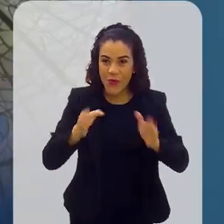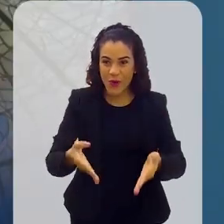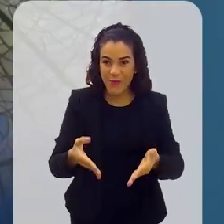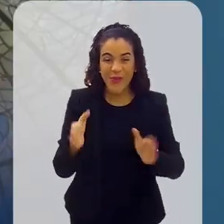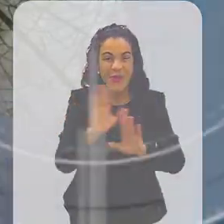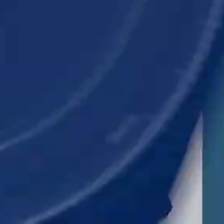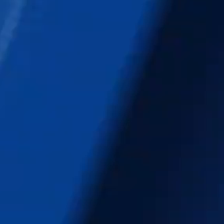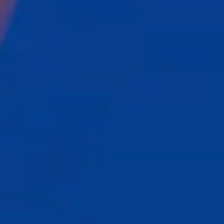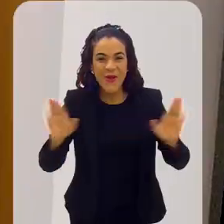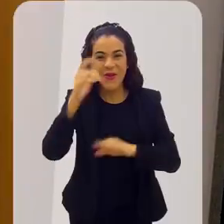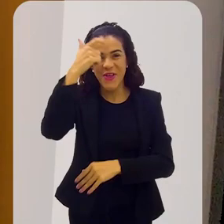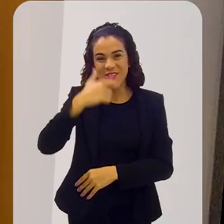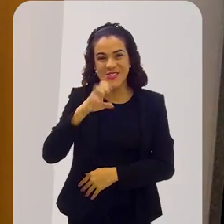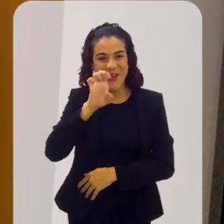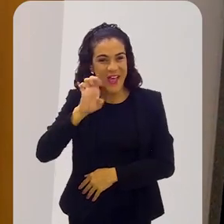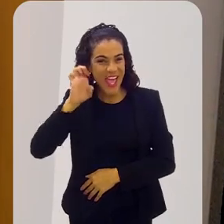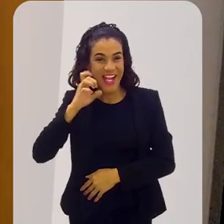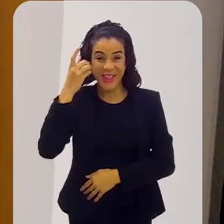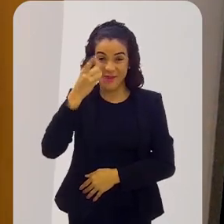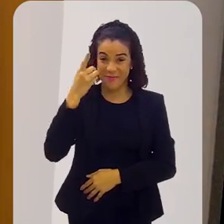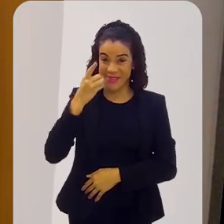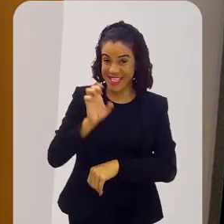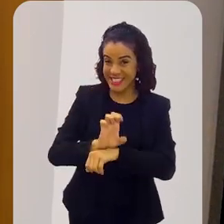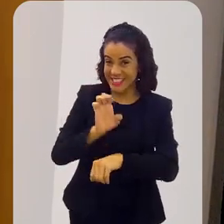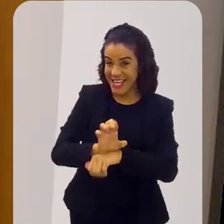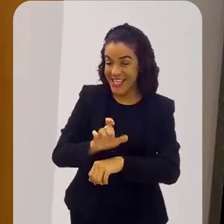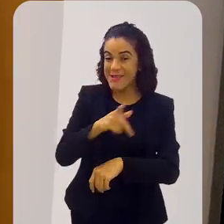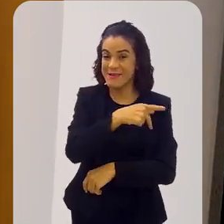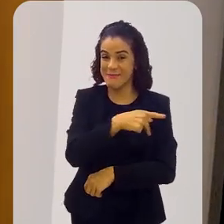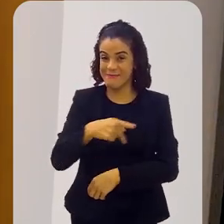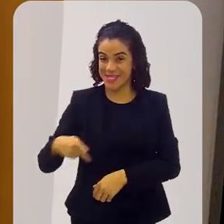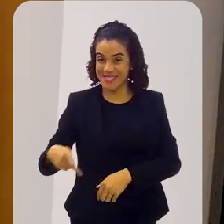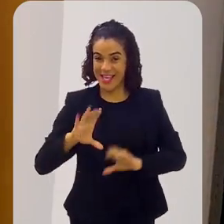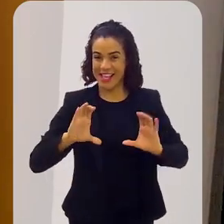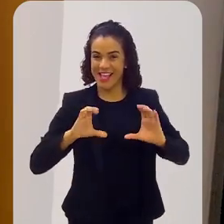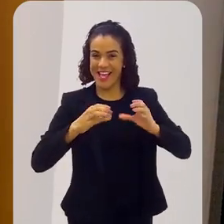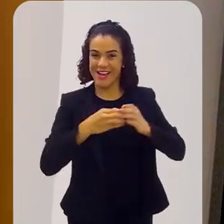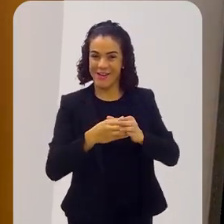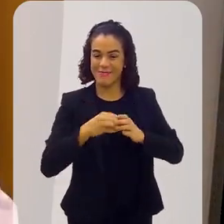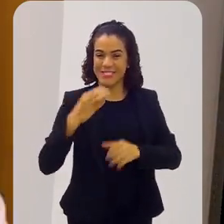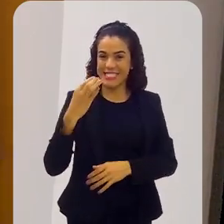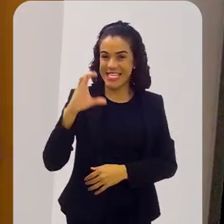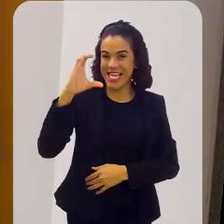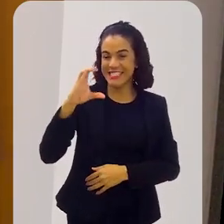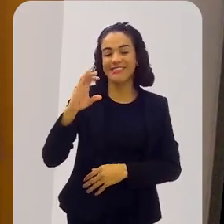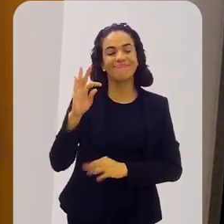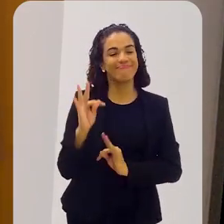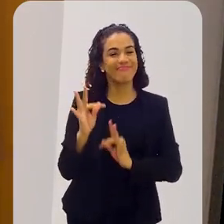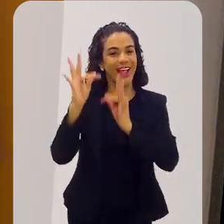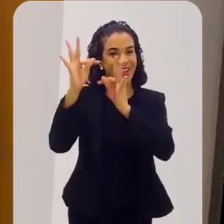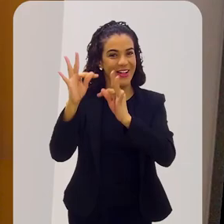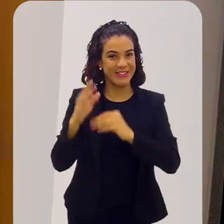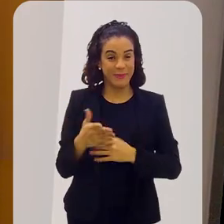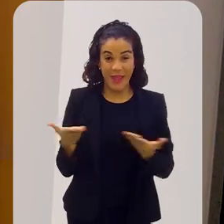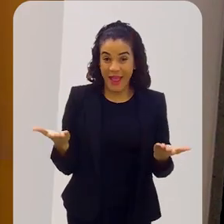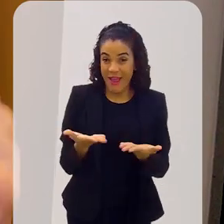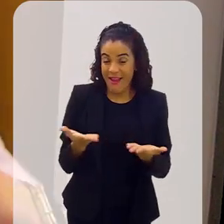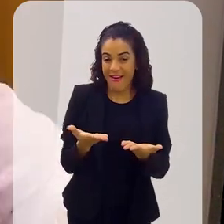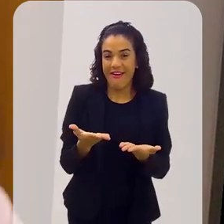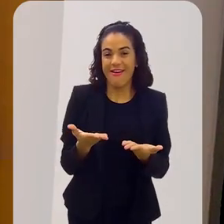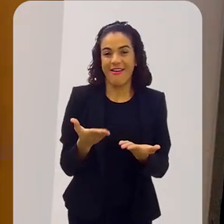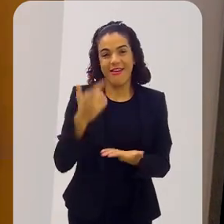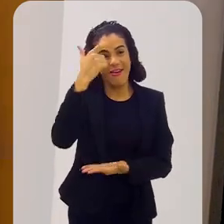Cultura em Foco. Olá, gente. Sou Elica Taquimoto, hoje deputada estadual e presidenta da Comissão da Ciência e Tecnologia.